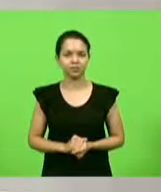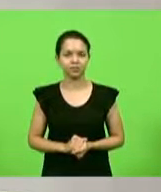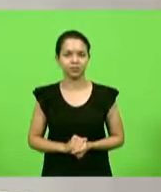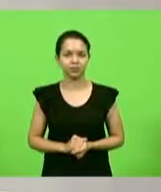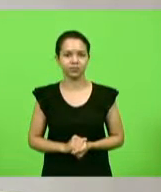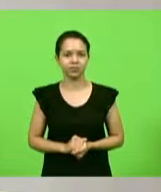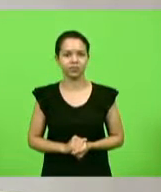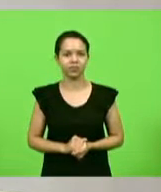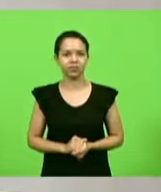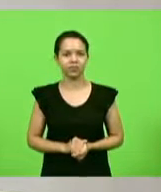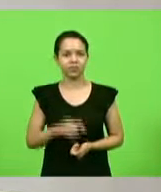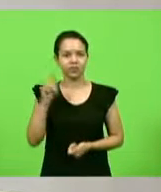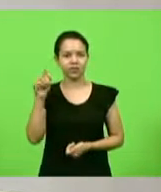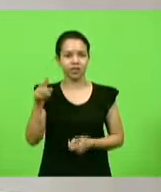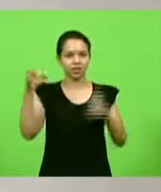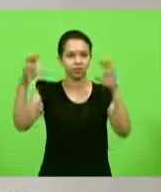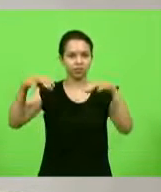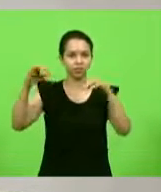Lá é Joinville.